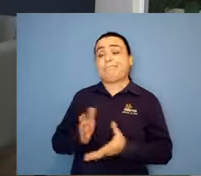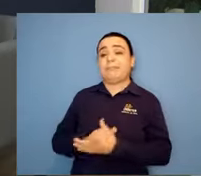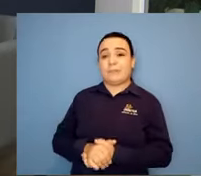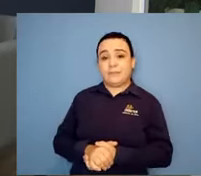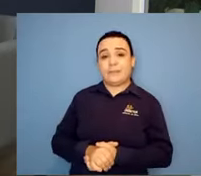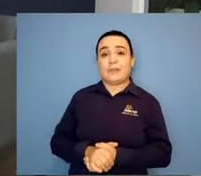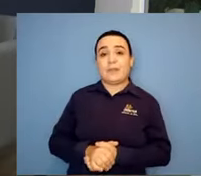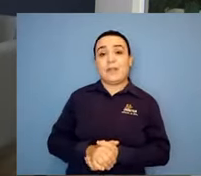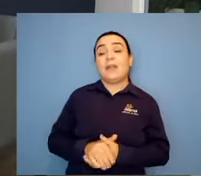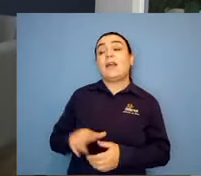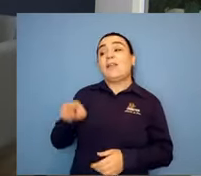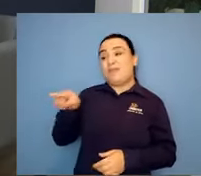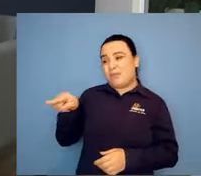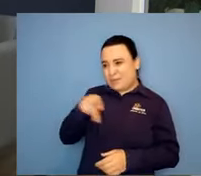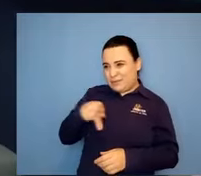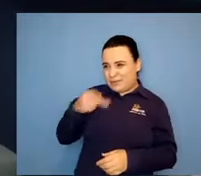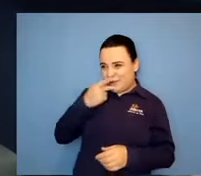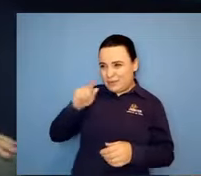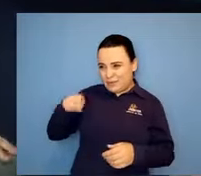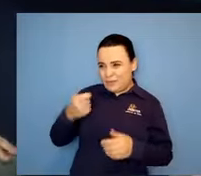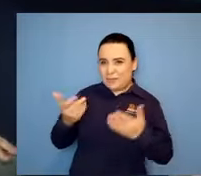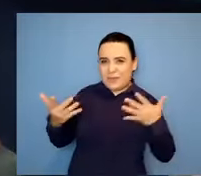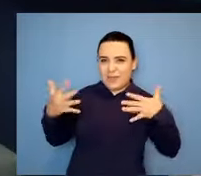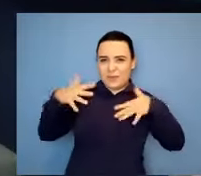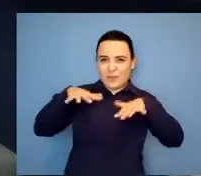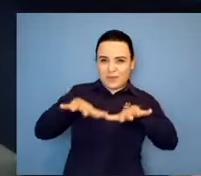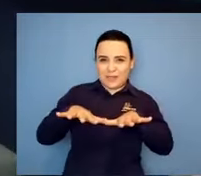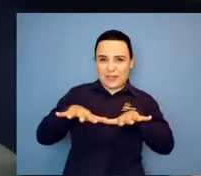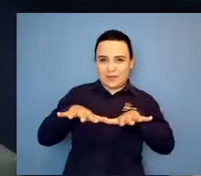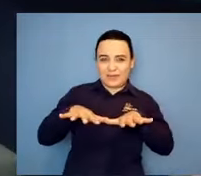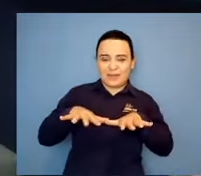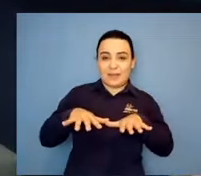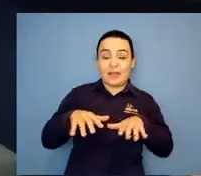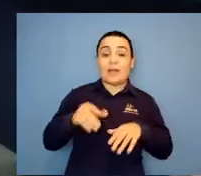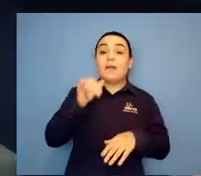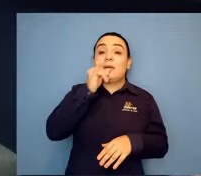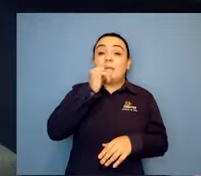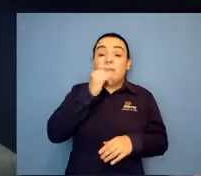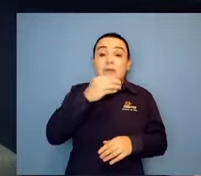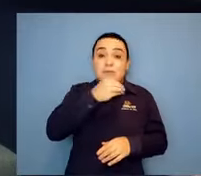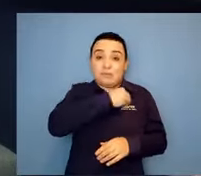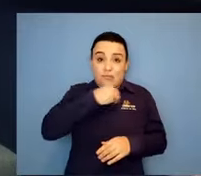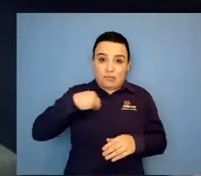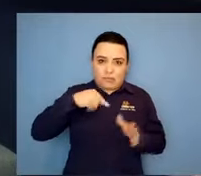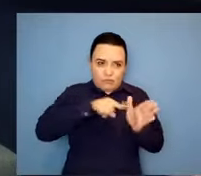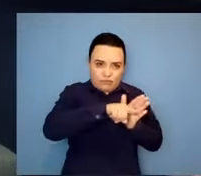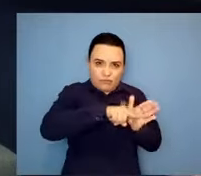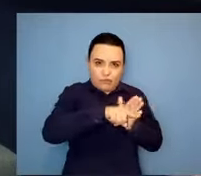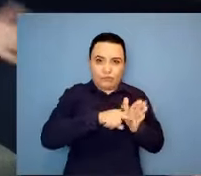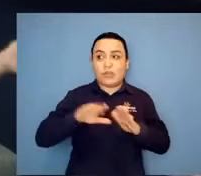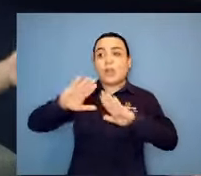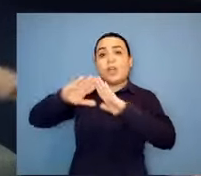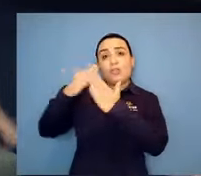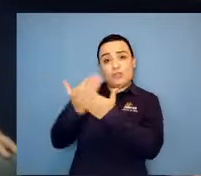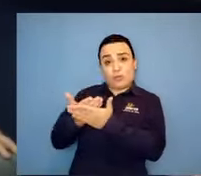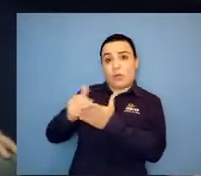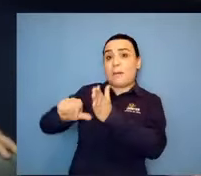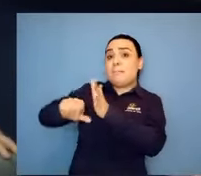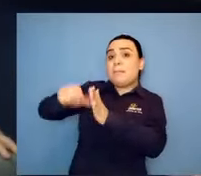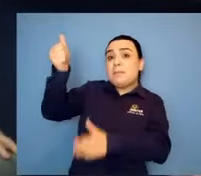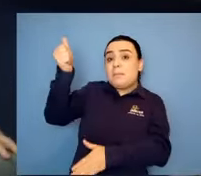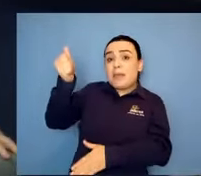Mas só um pouquinho, né? Então, assim, lá no diagnóstico, a escola foi a primeira a excluir.